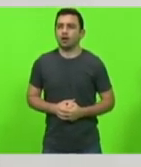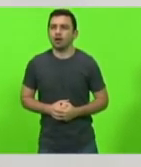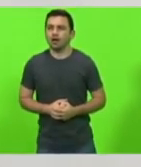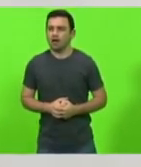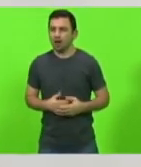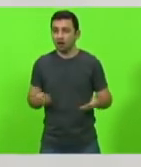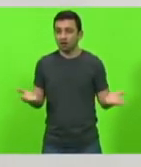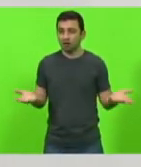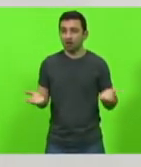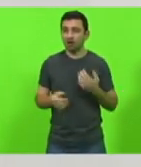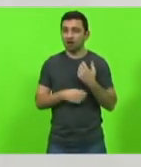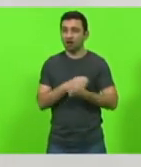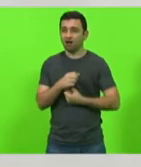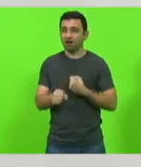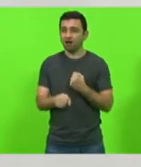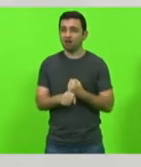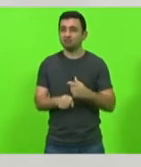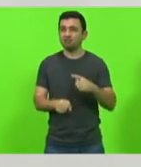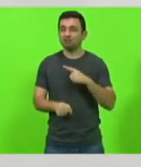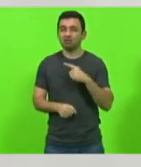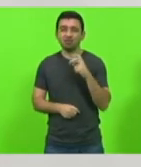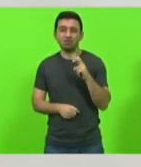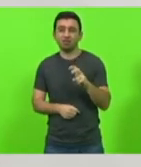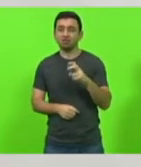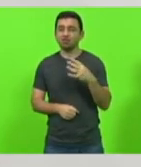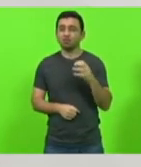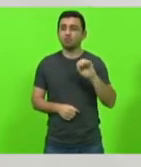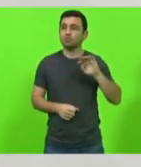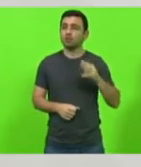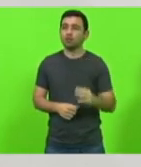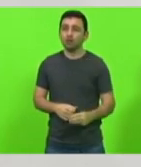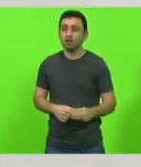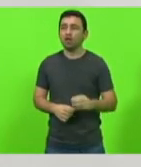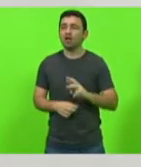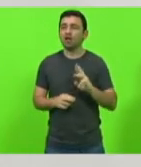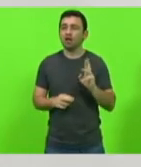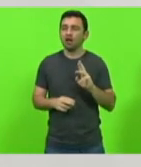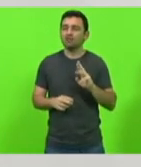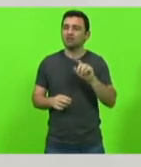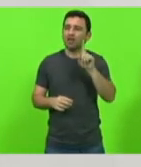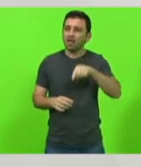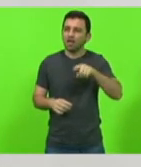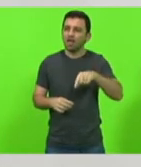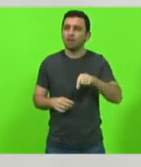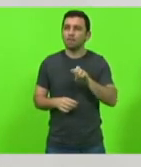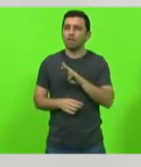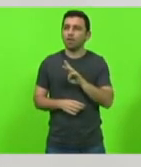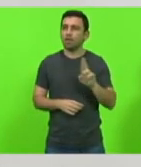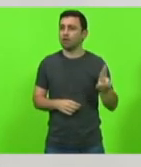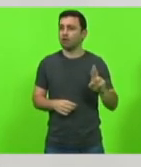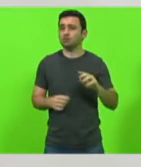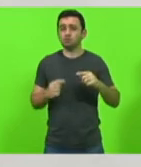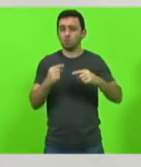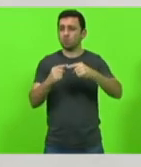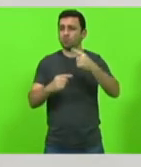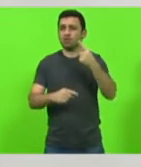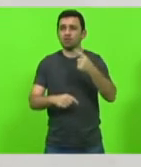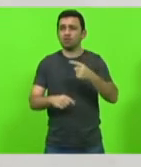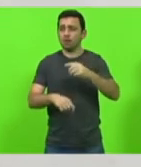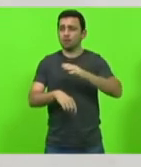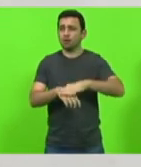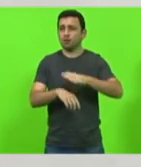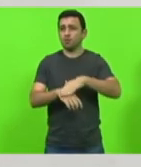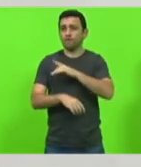reais em BRs rodovias que não são competências do governo de Santa Catarina